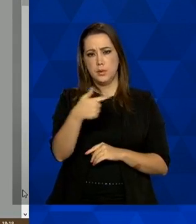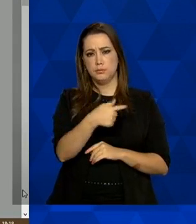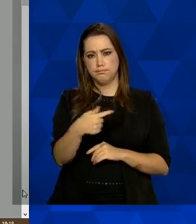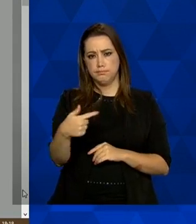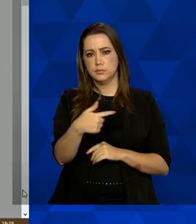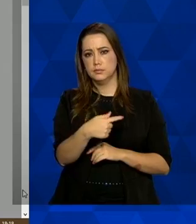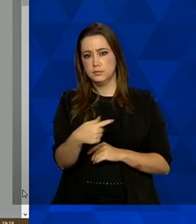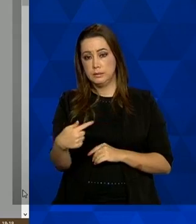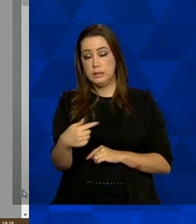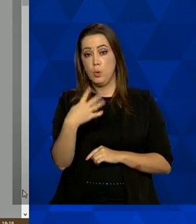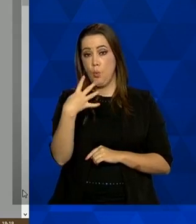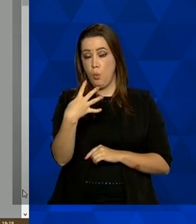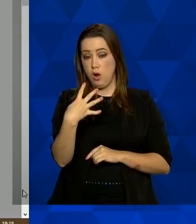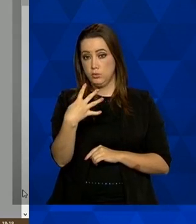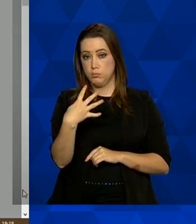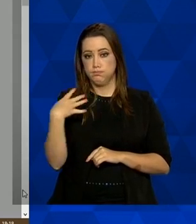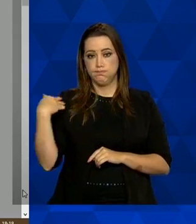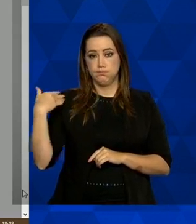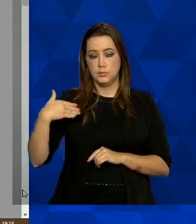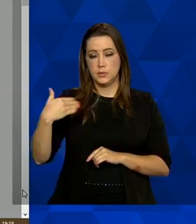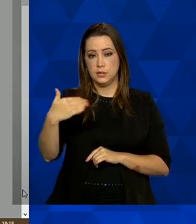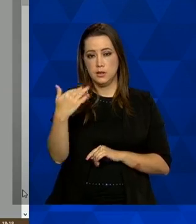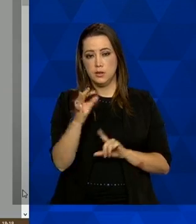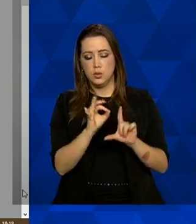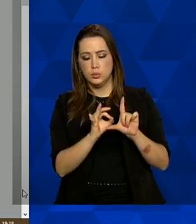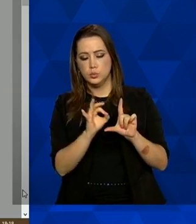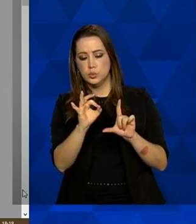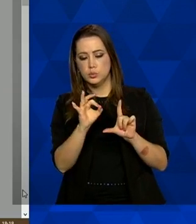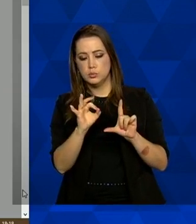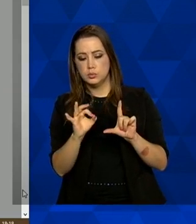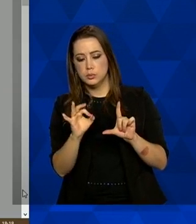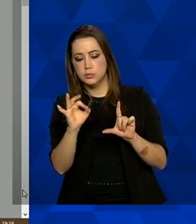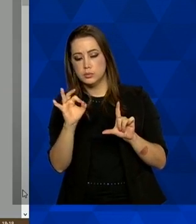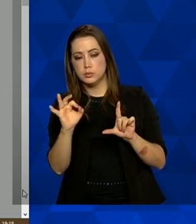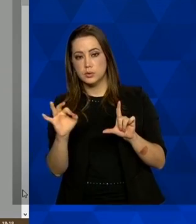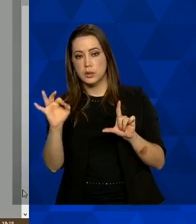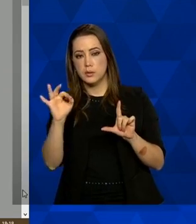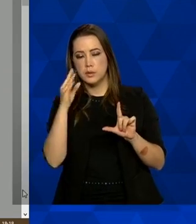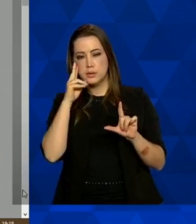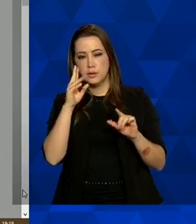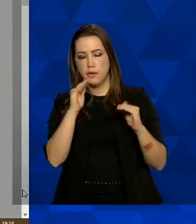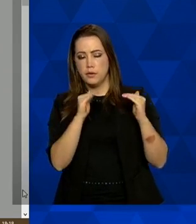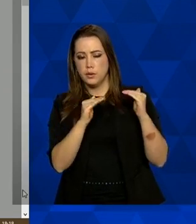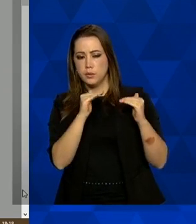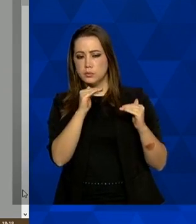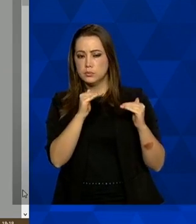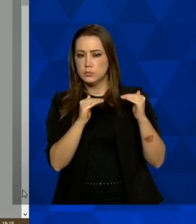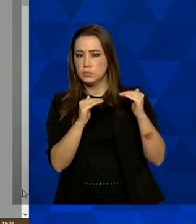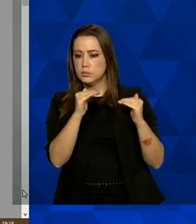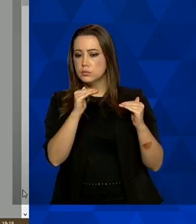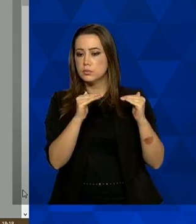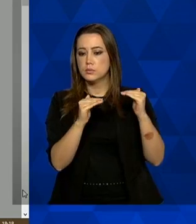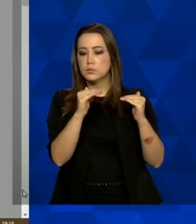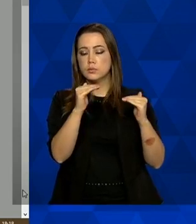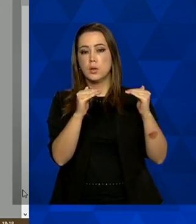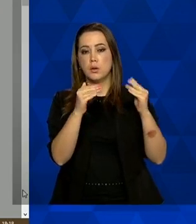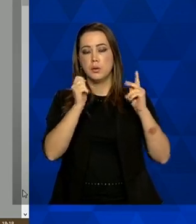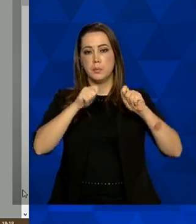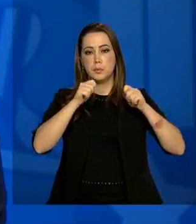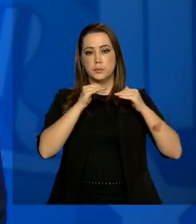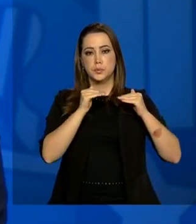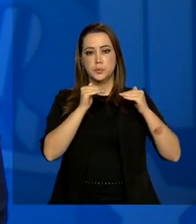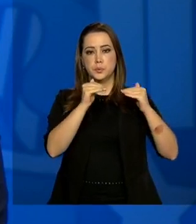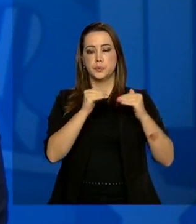com pequenas variações, um pouco para mais, um pouco para menos, mas a gente percebe nitidamente essa tendência de estabilização